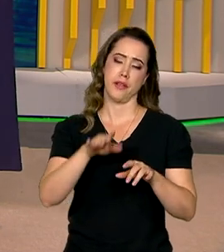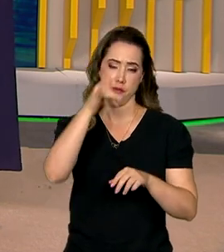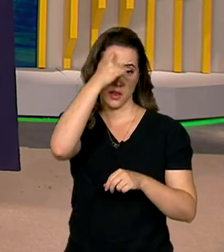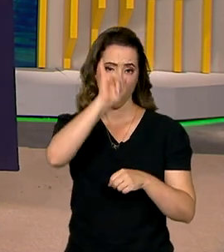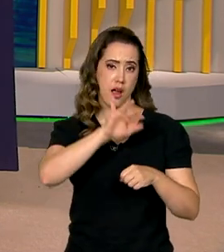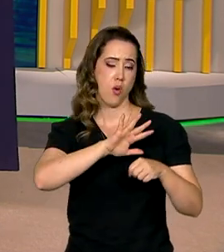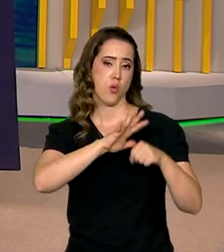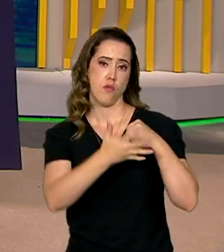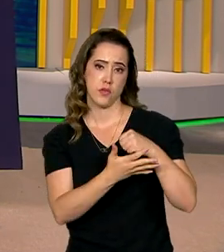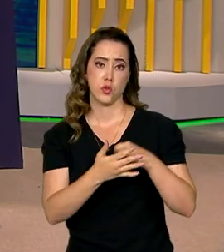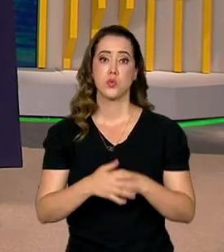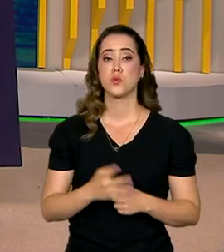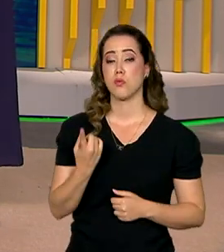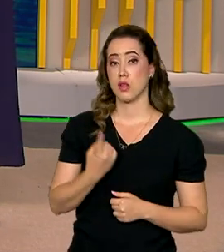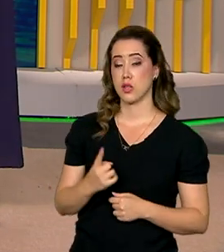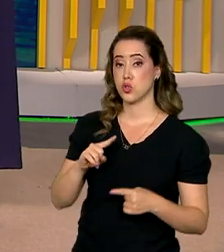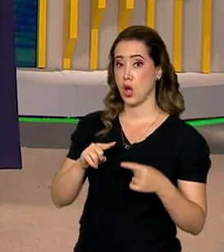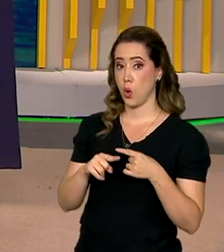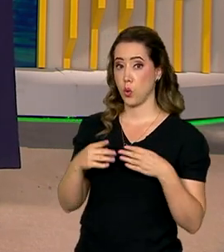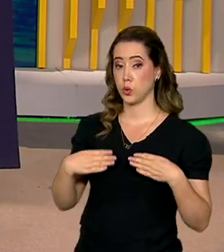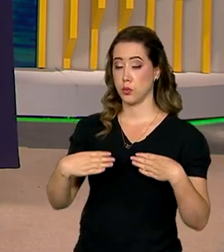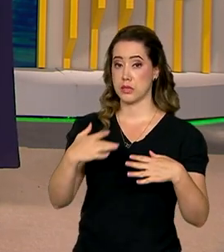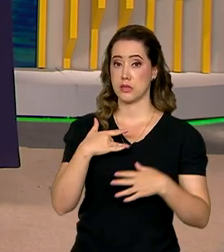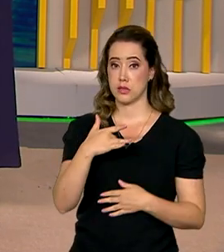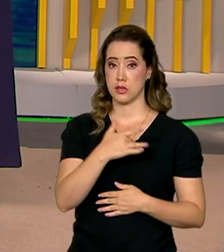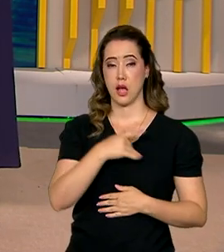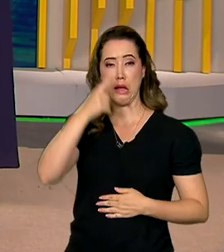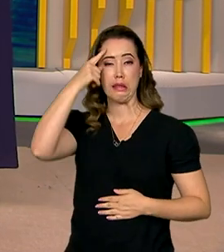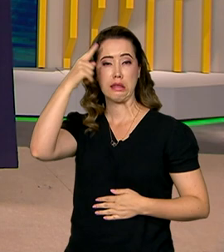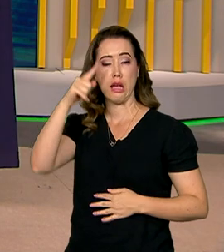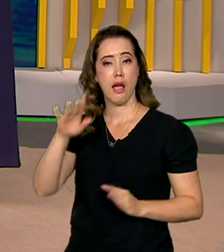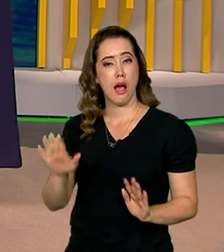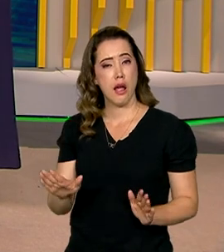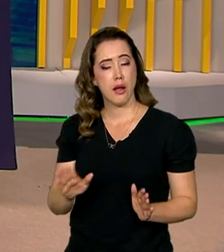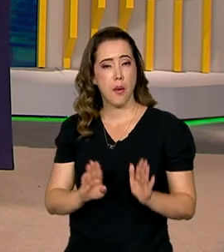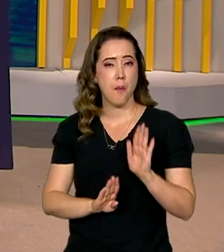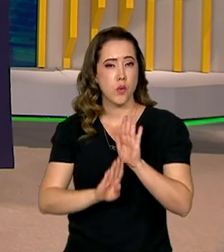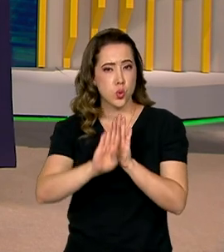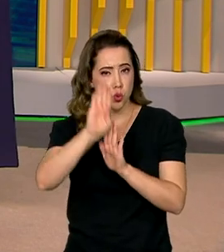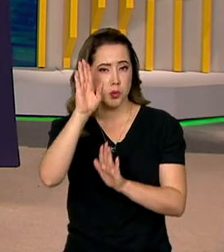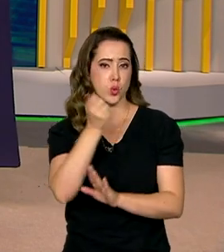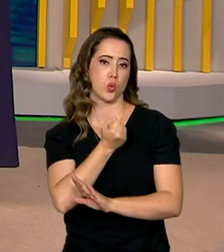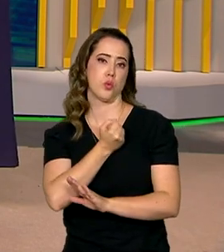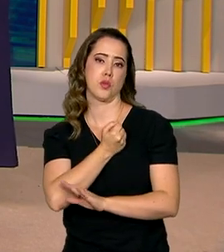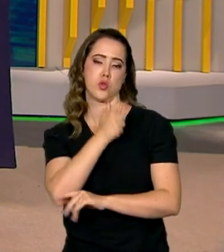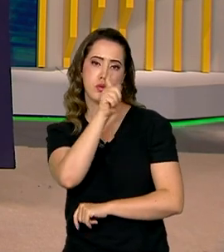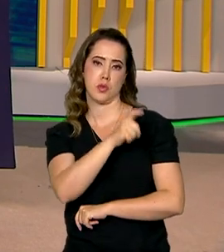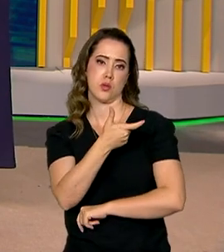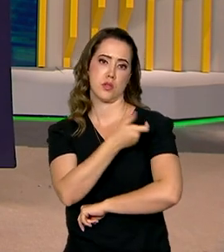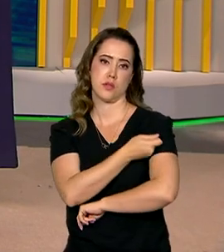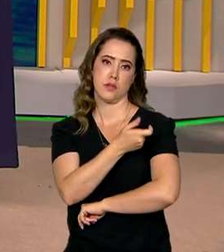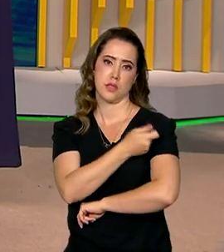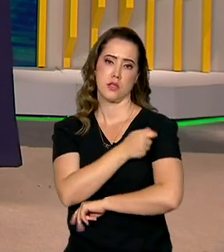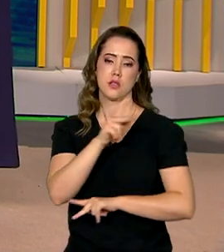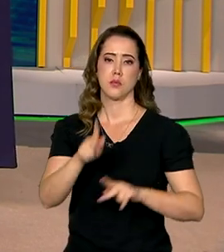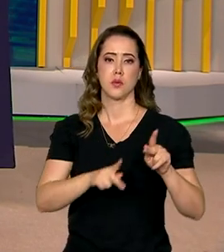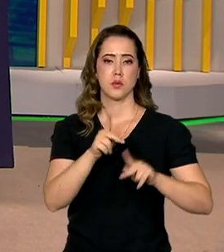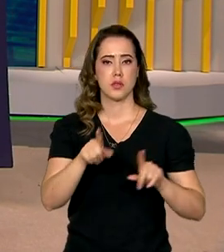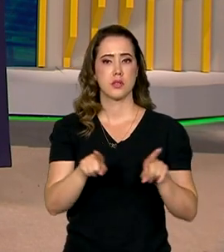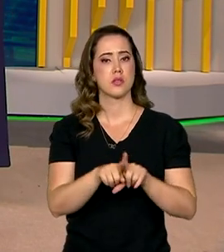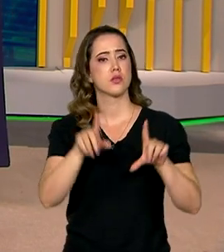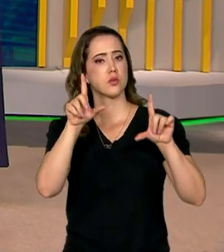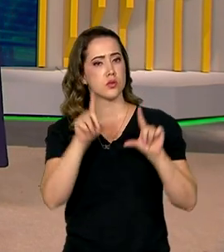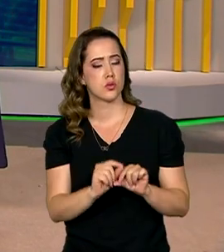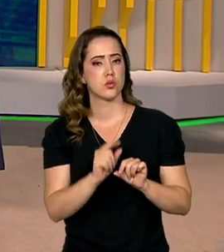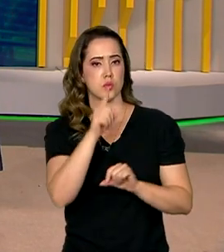vacinal, né, Roberto? Segundo o Ministério da Saúde, a ideia é elevar essa cobertura da população e reduzir o